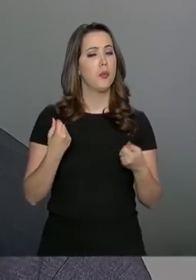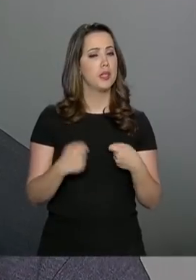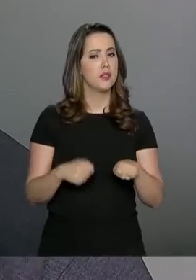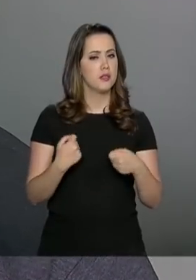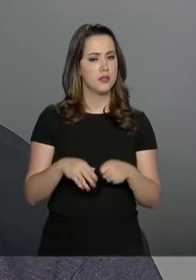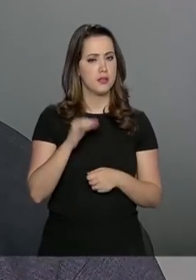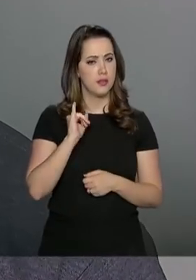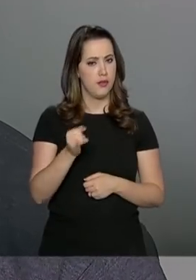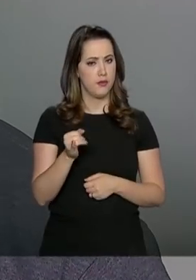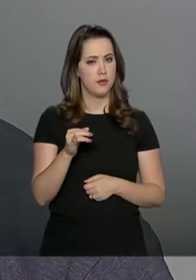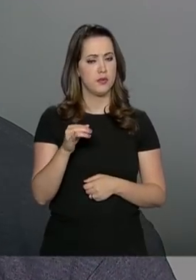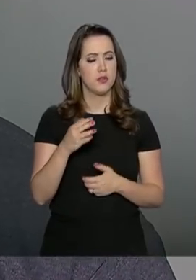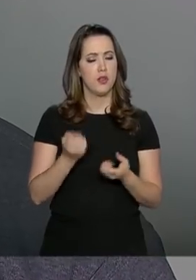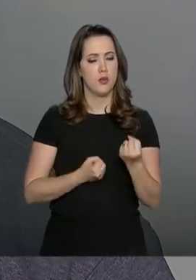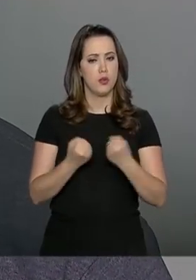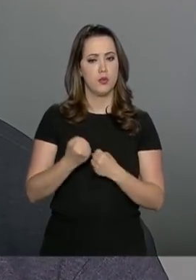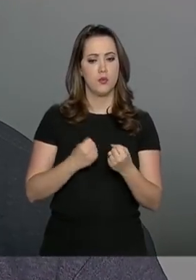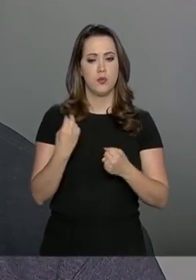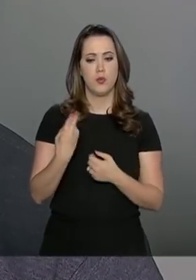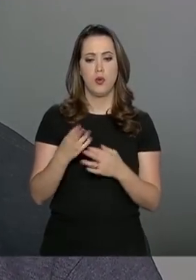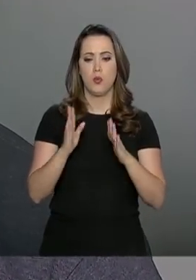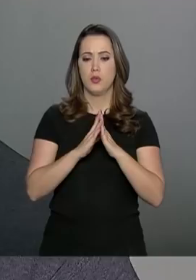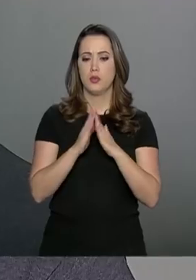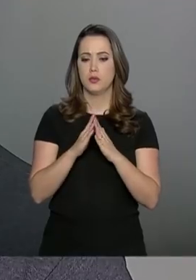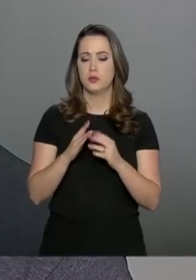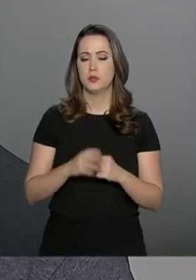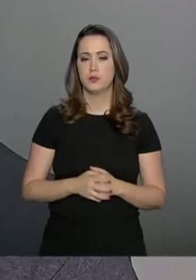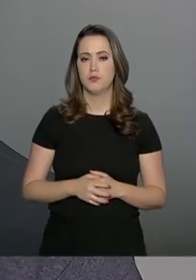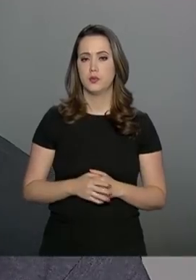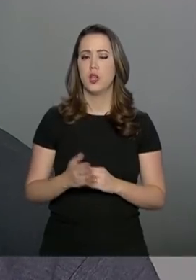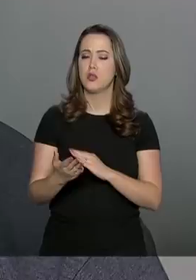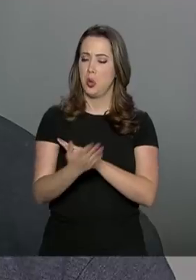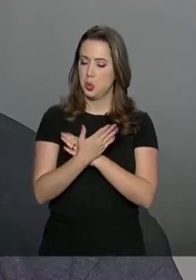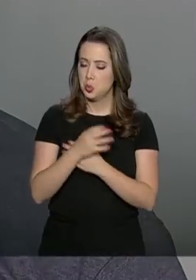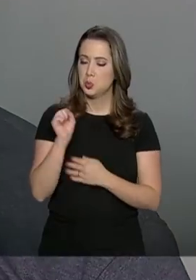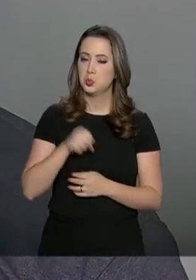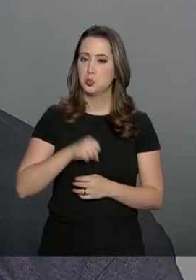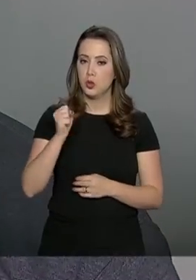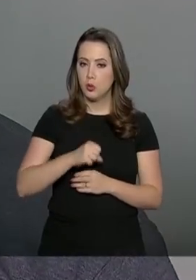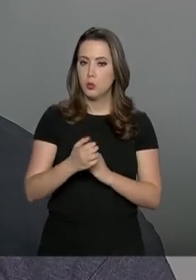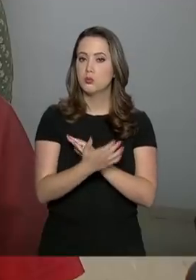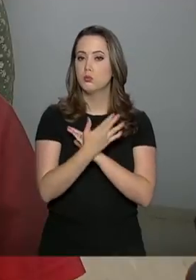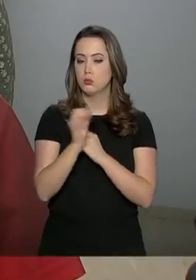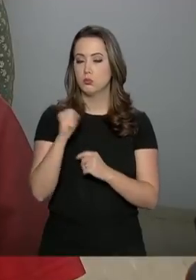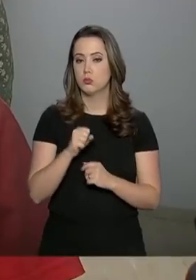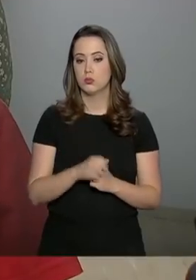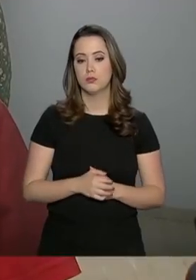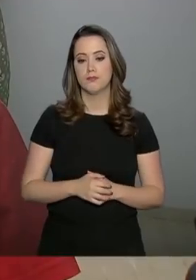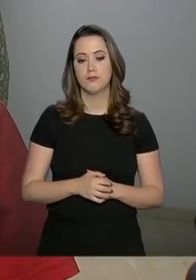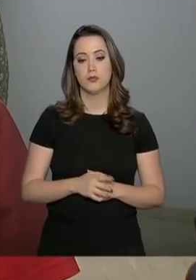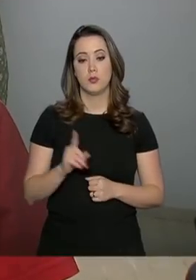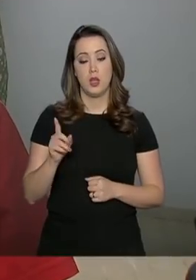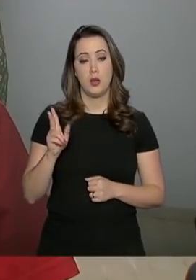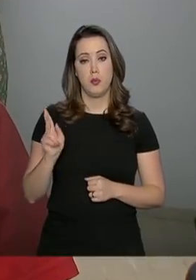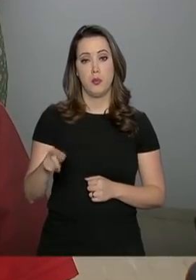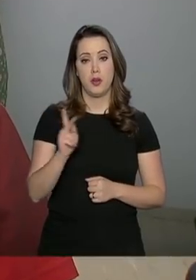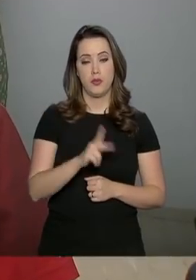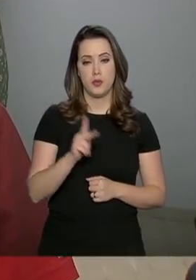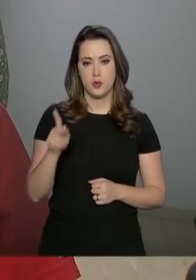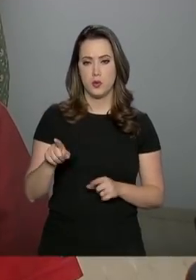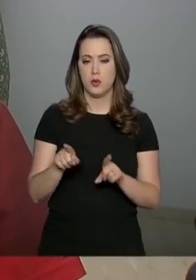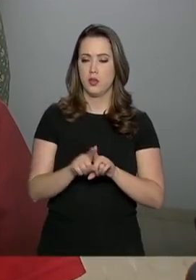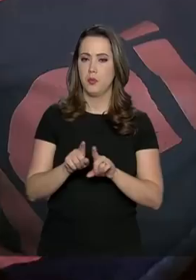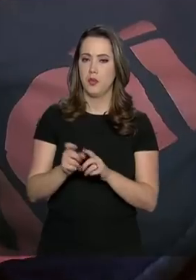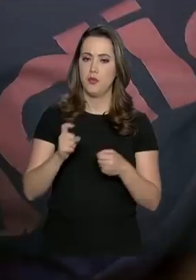declarar carro ou imóvel também. Eles ajudaram muito, fizeram e me ajudaram muito aqui. A professora Grace Pereira também